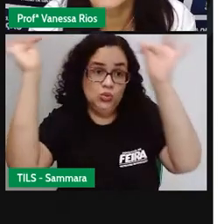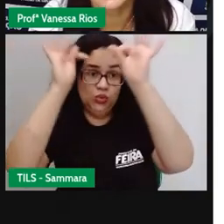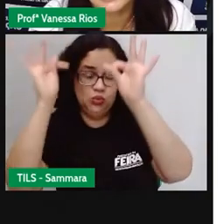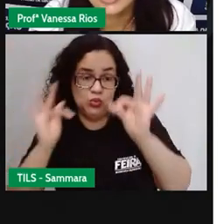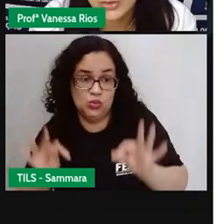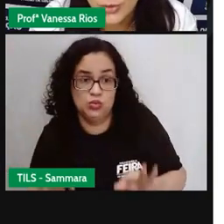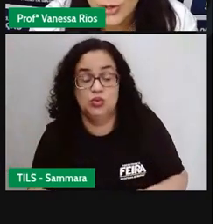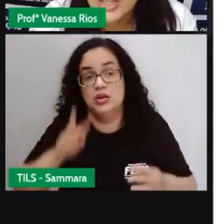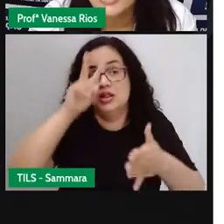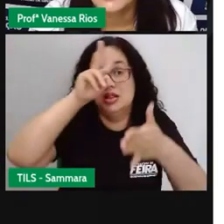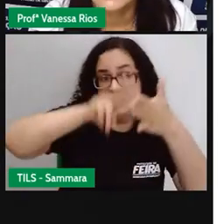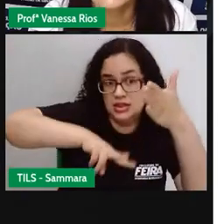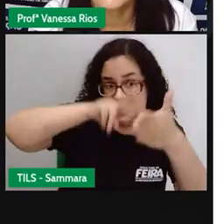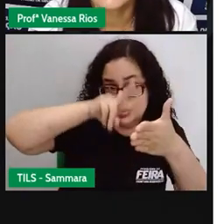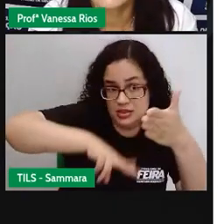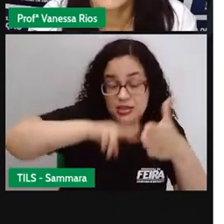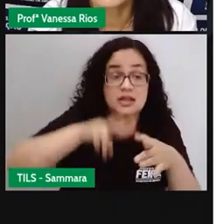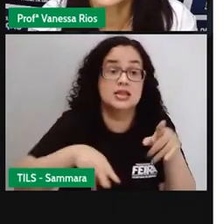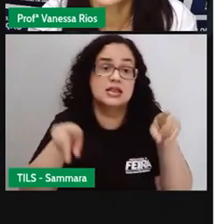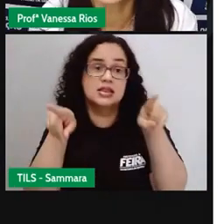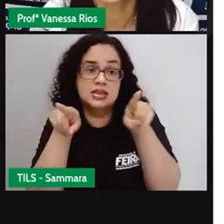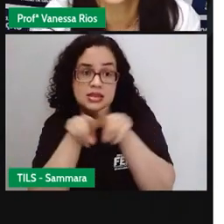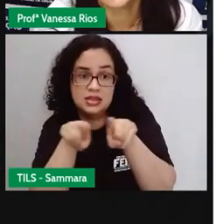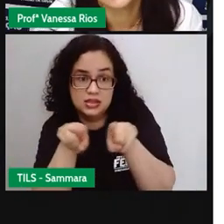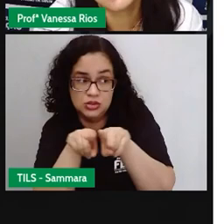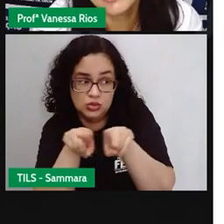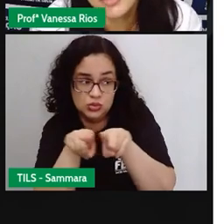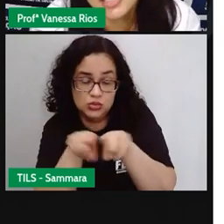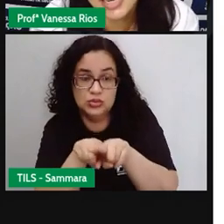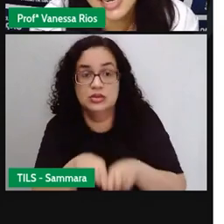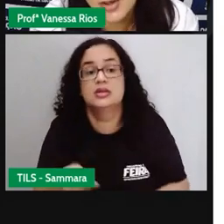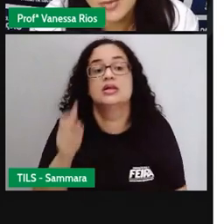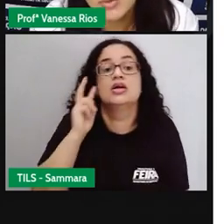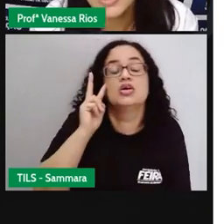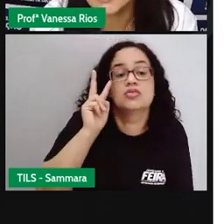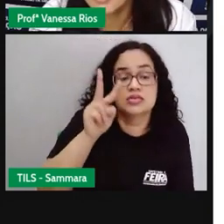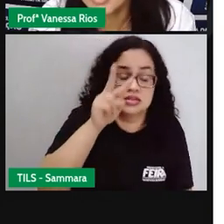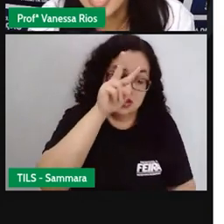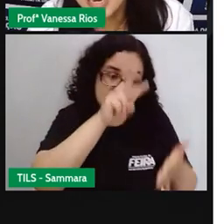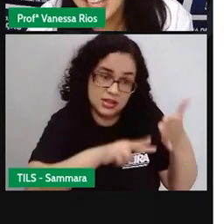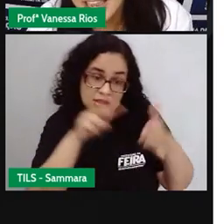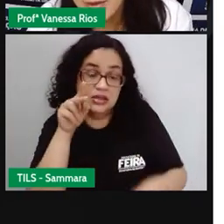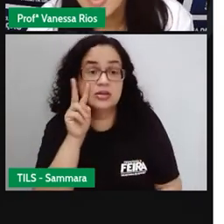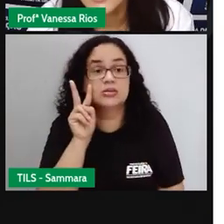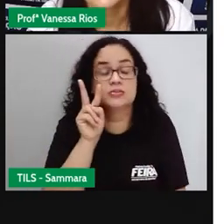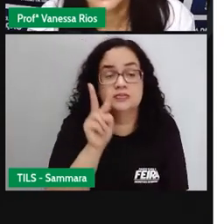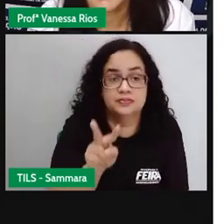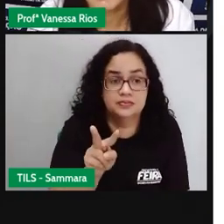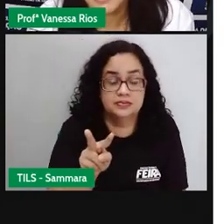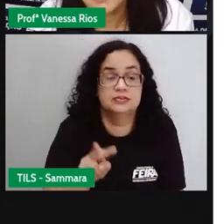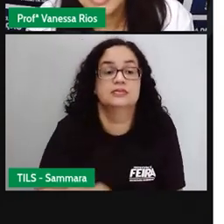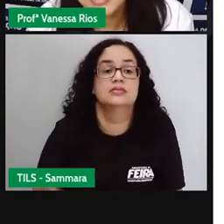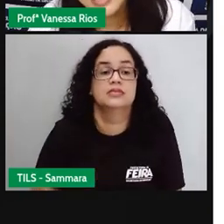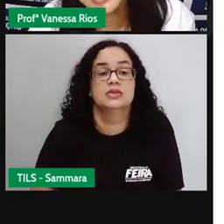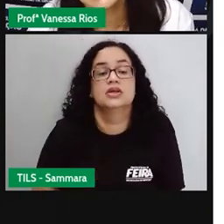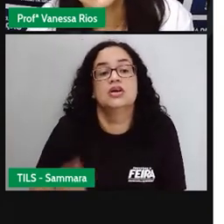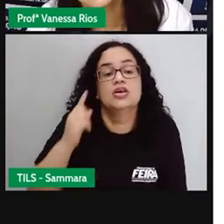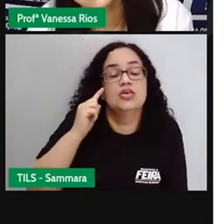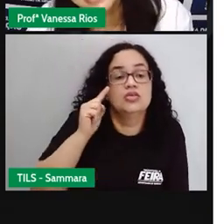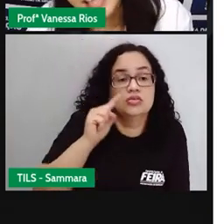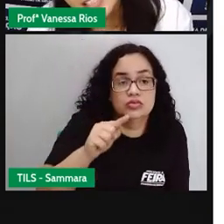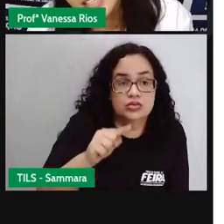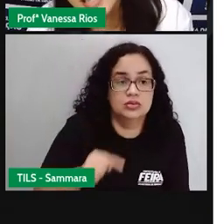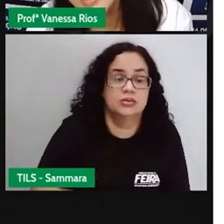aí como leitor e também como um extensor daquilo que você leu, porque o que você leu serve para você,